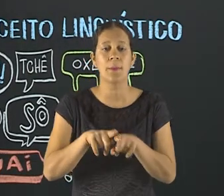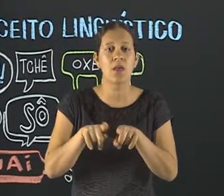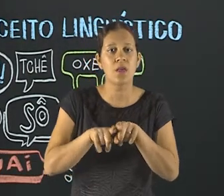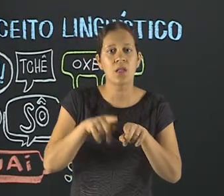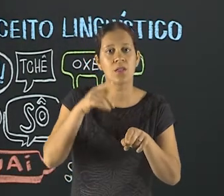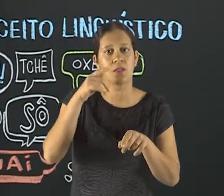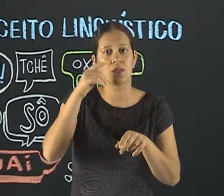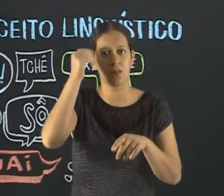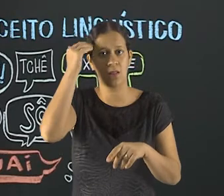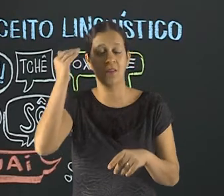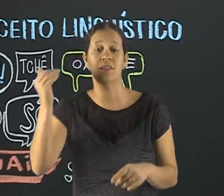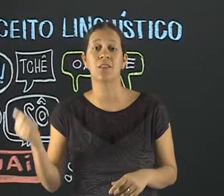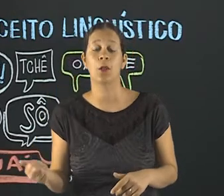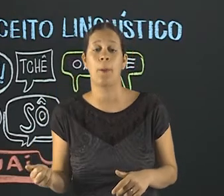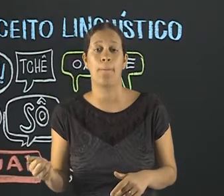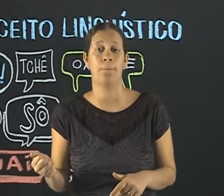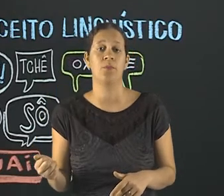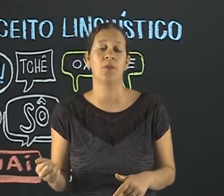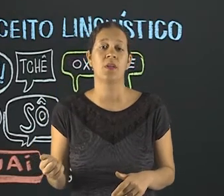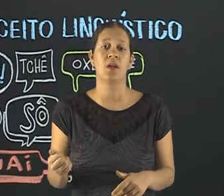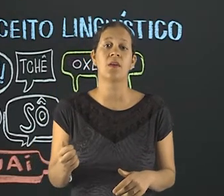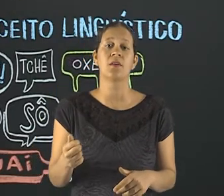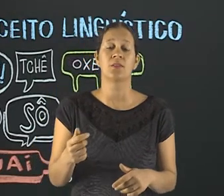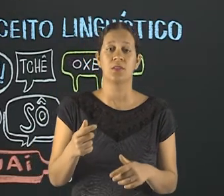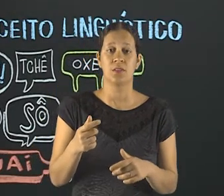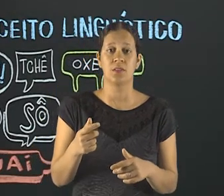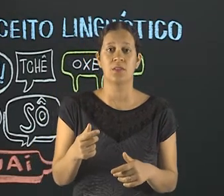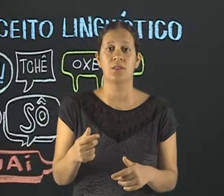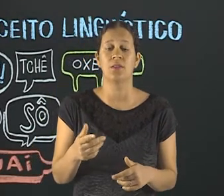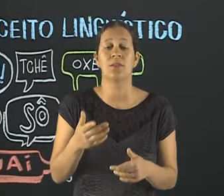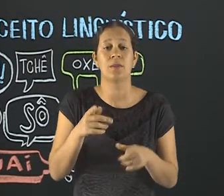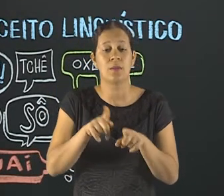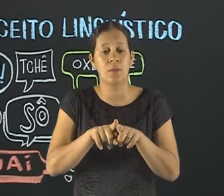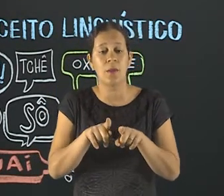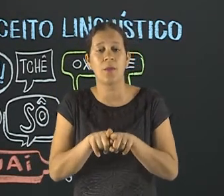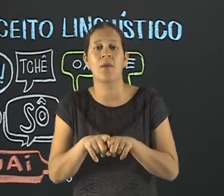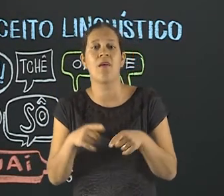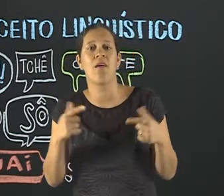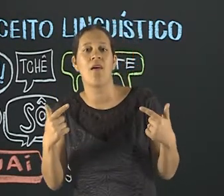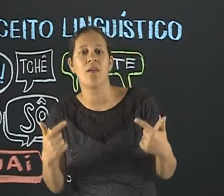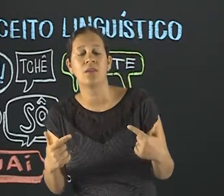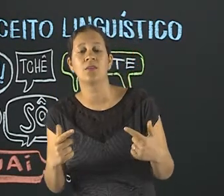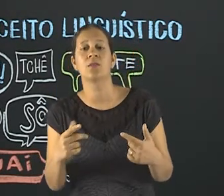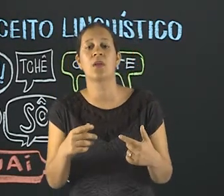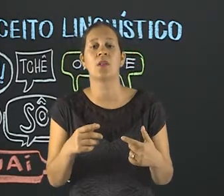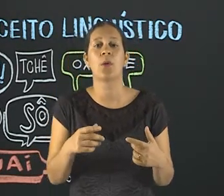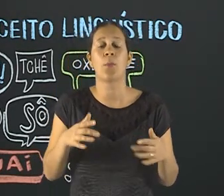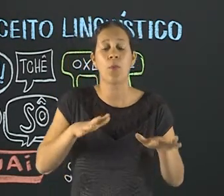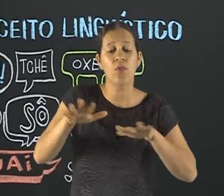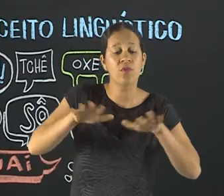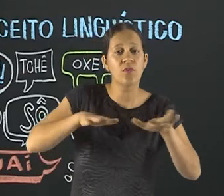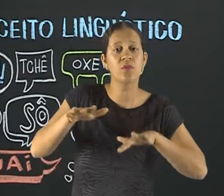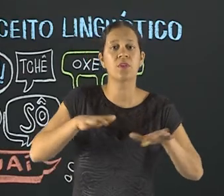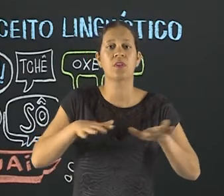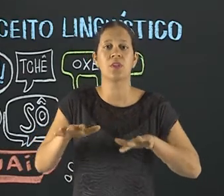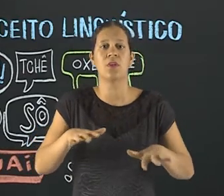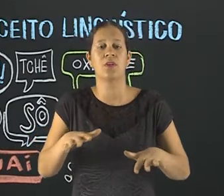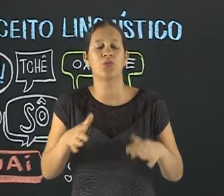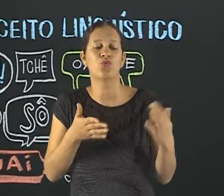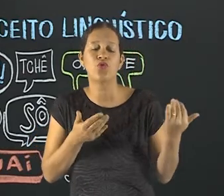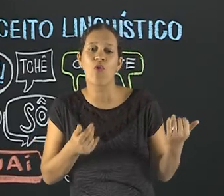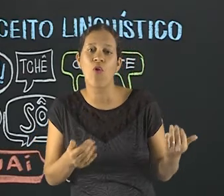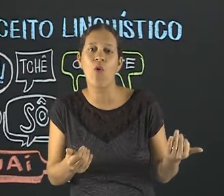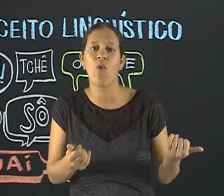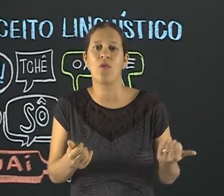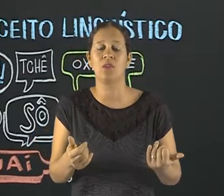curiosa, que é a propriedade de serem... A gíria tem essa propriedade de ser mantida e movimentada pela força do